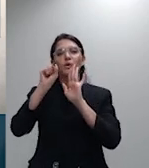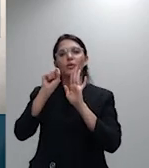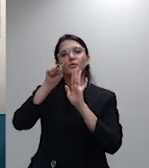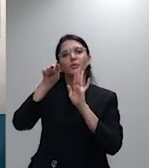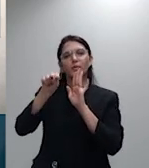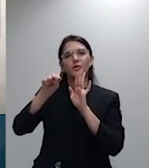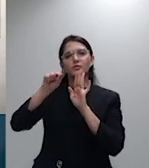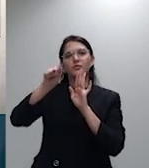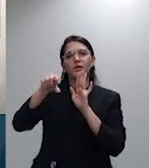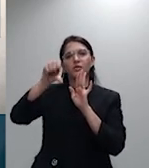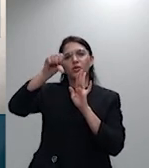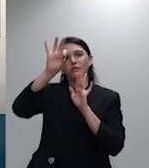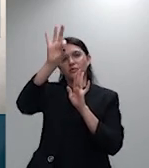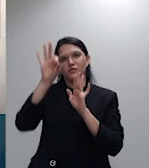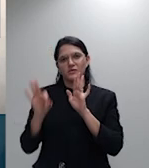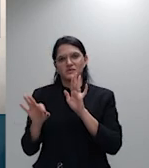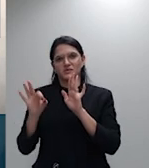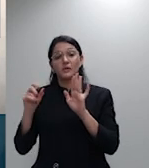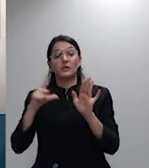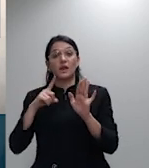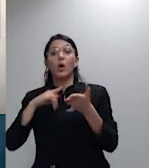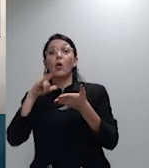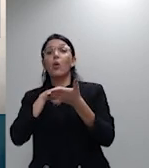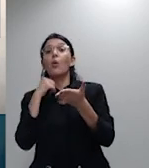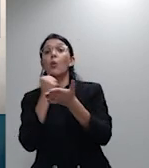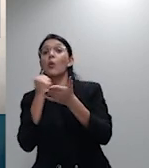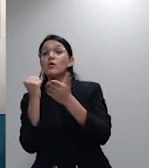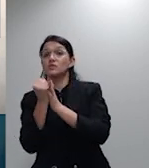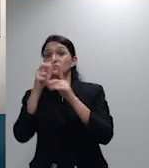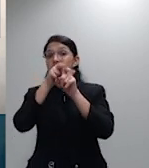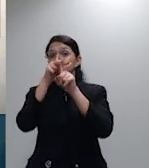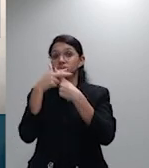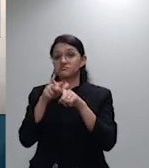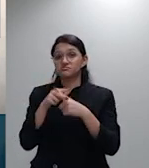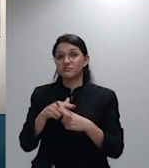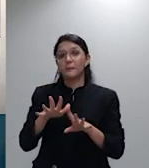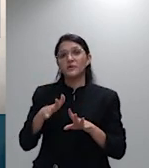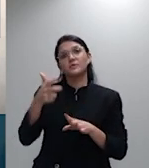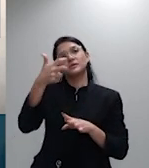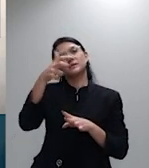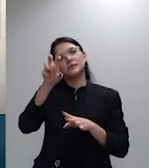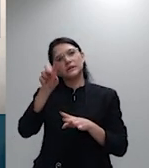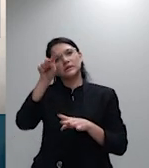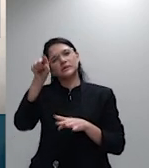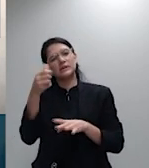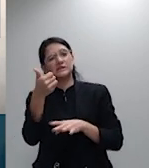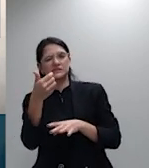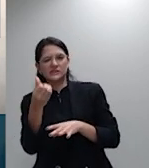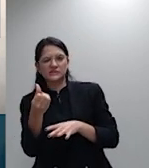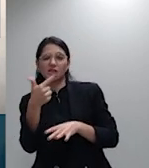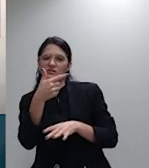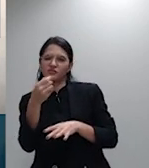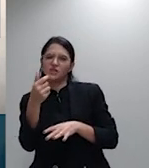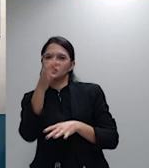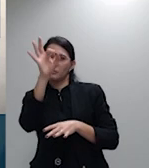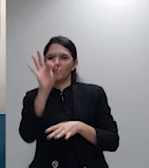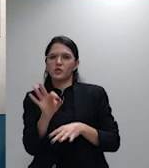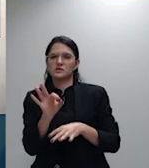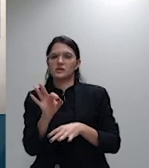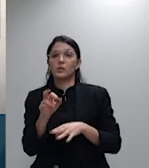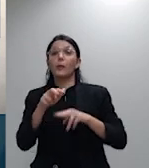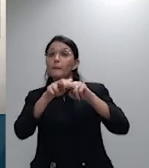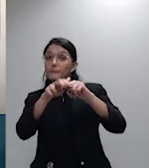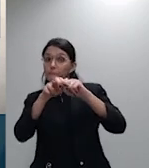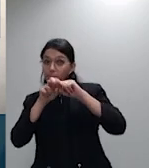coletivos os reajustes peraram 15, 16, 20% e por isso isso é uma razão para se